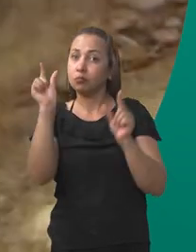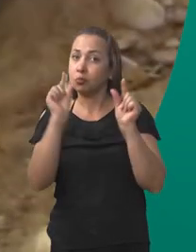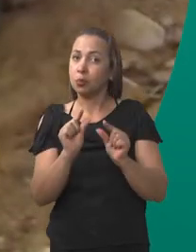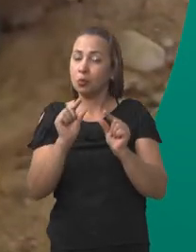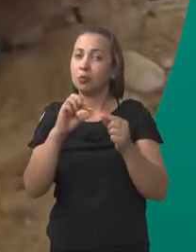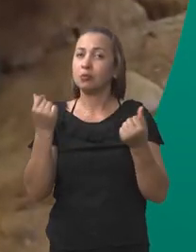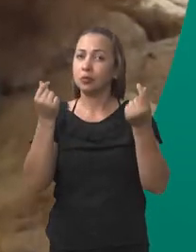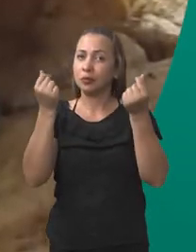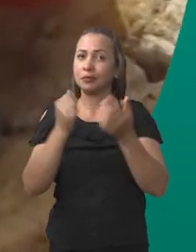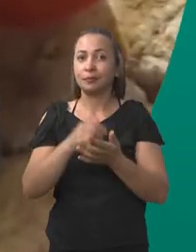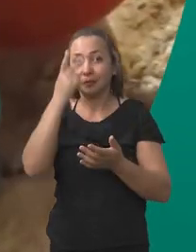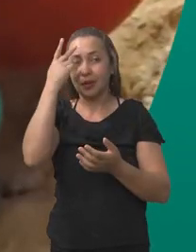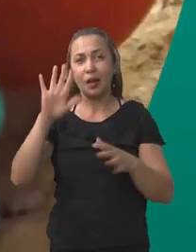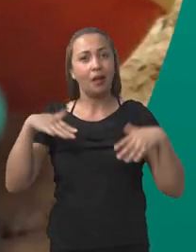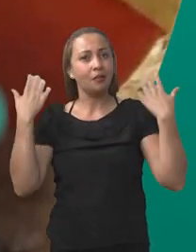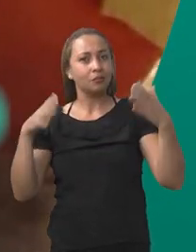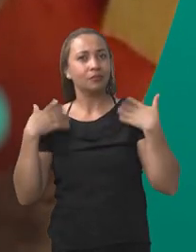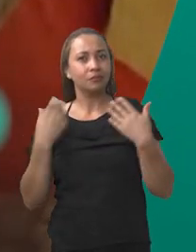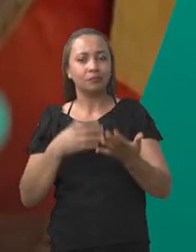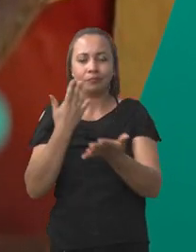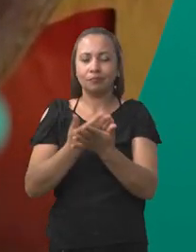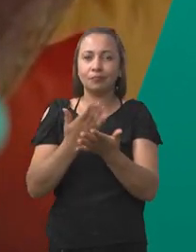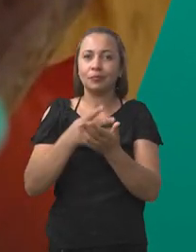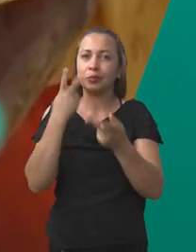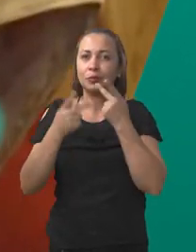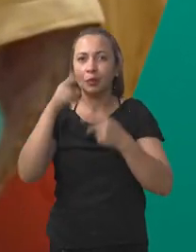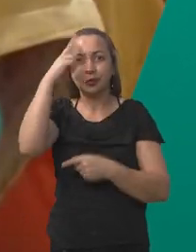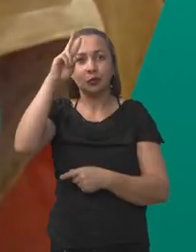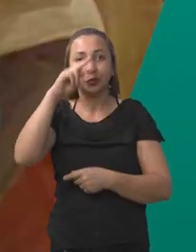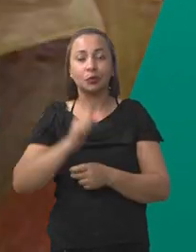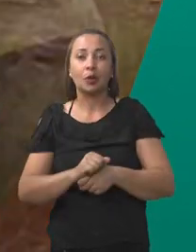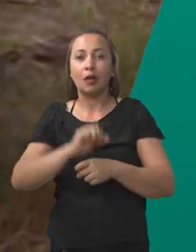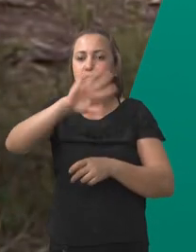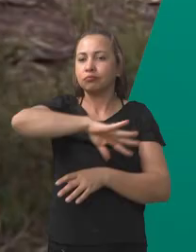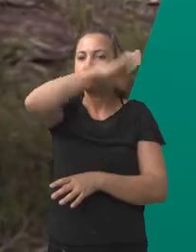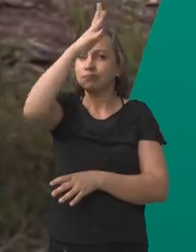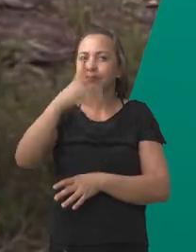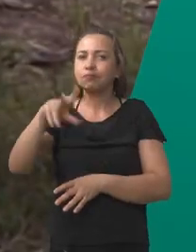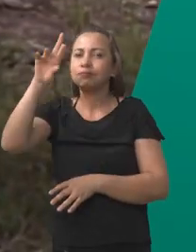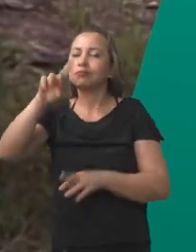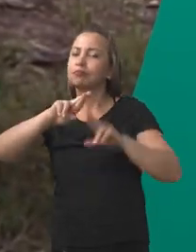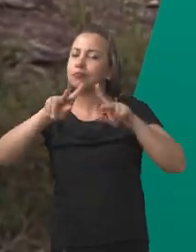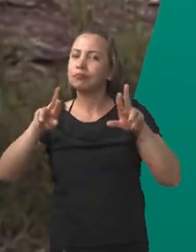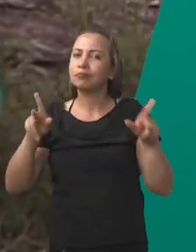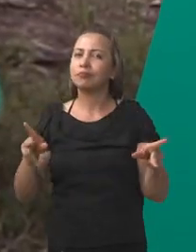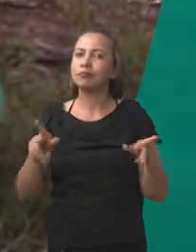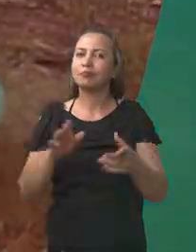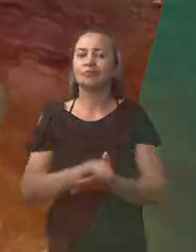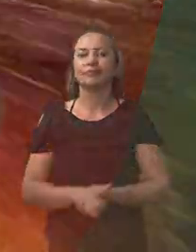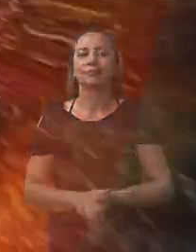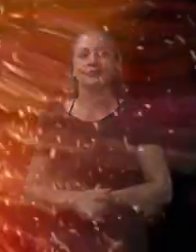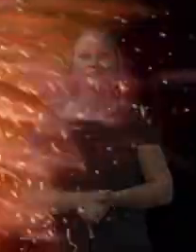E para além do turismo, um estudo conta a história da Chapada Diamantina de um jeito diferente.